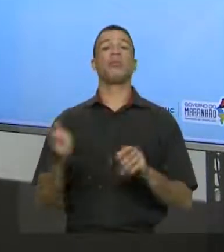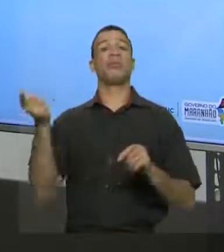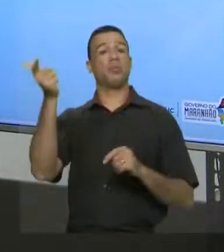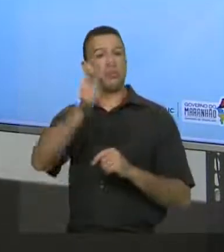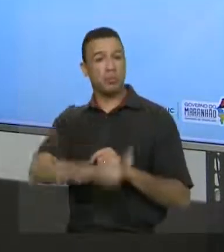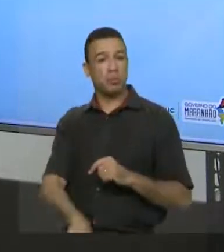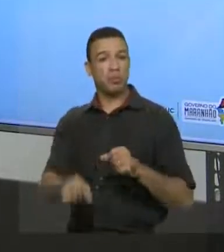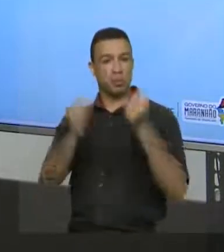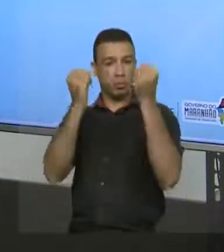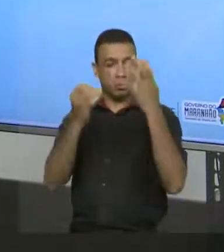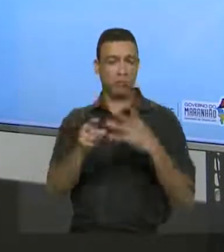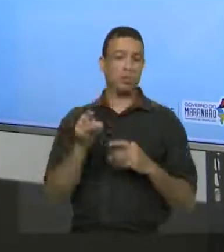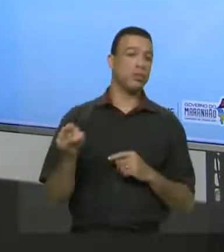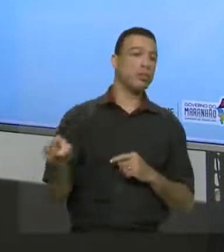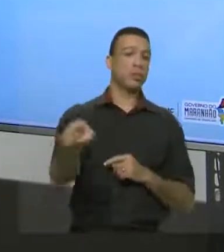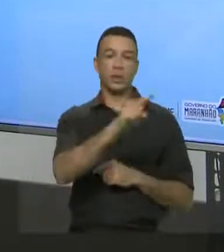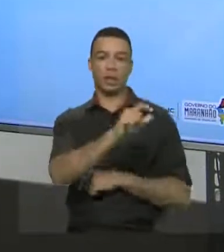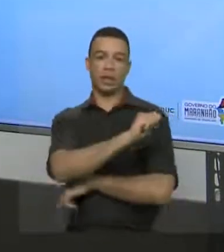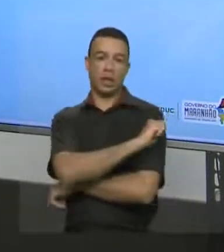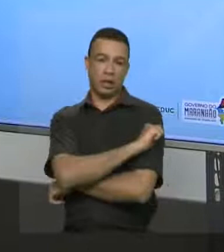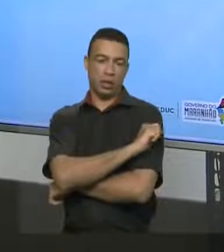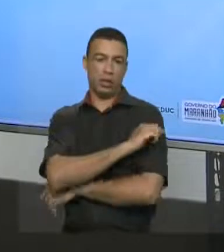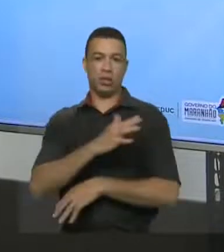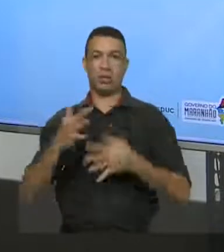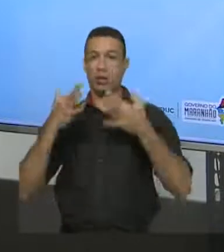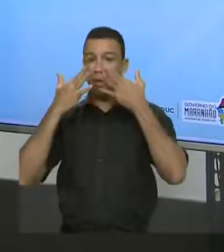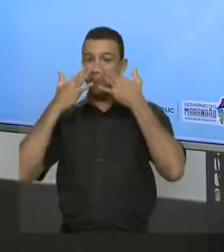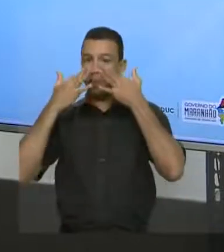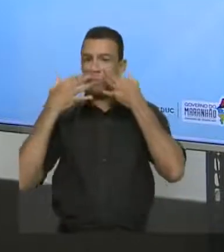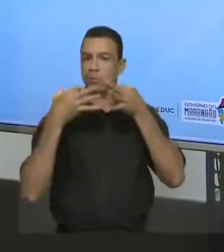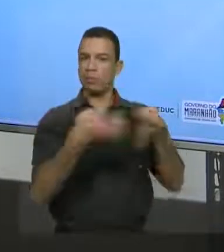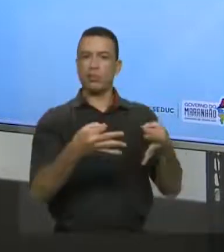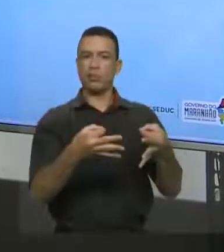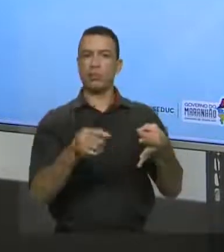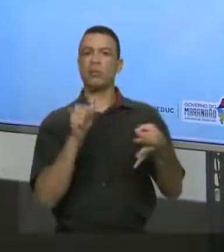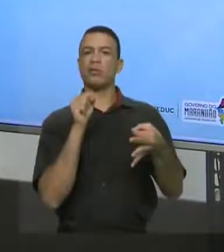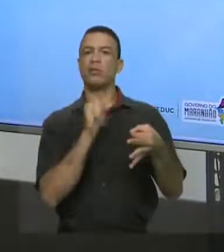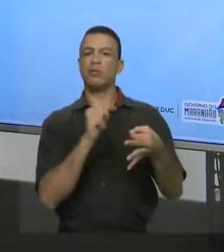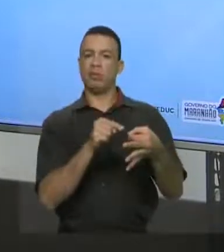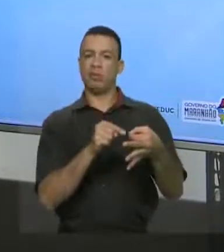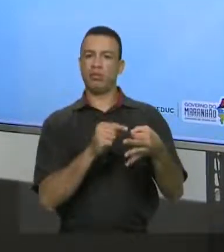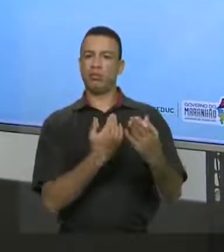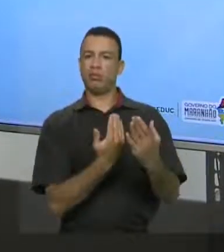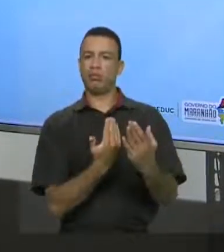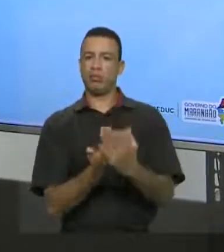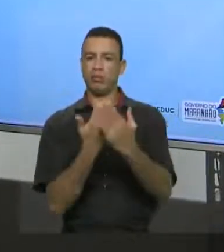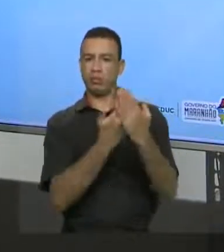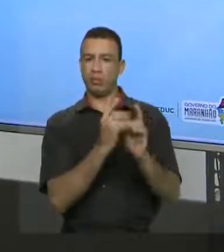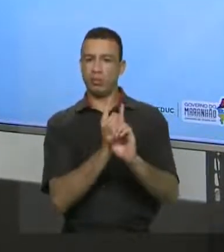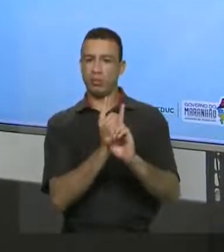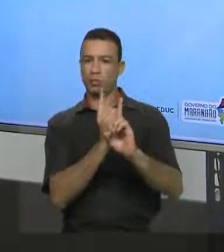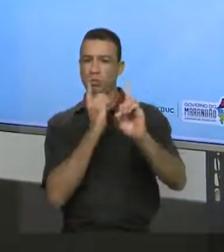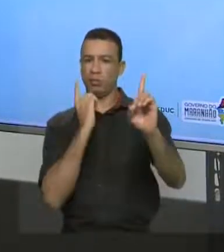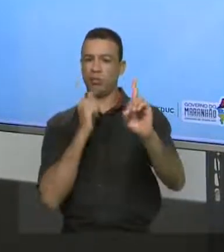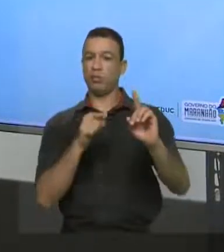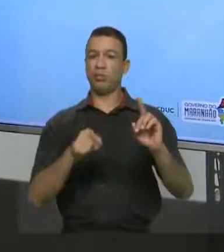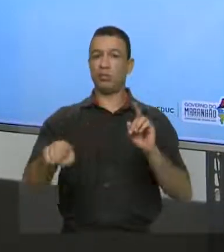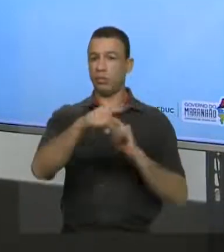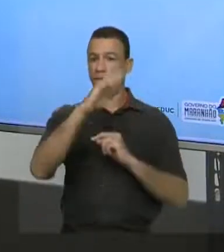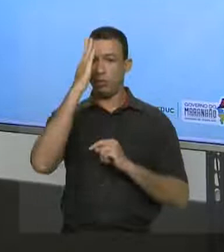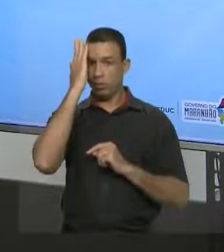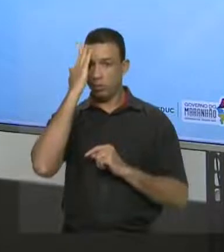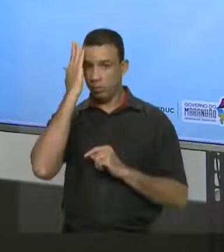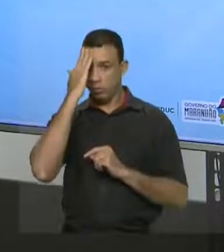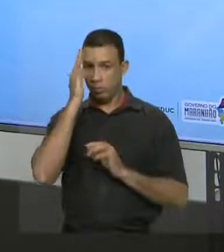importância de você, aluno, estar atento, acompanhando as nossas videoaulas, né? Saibam que elas estão sendo